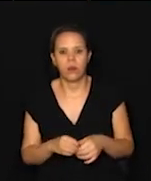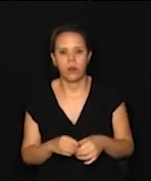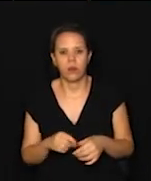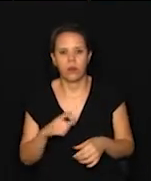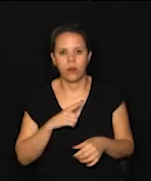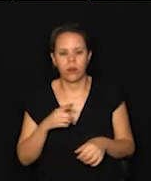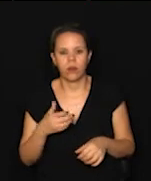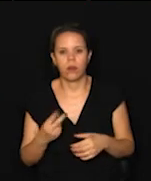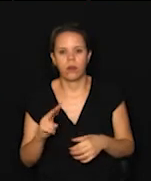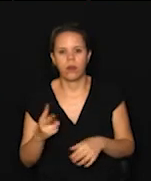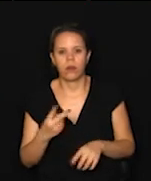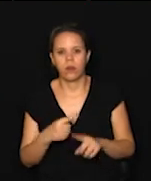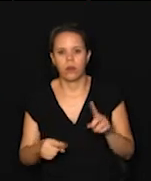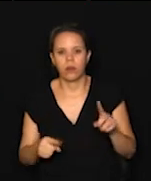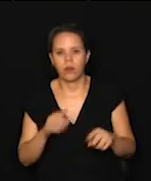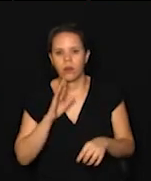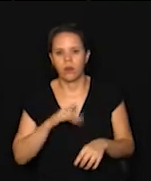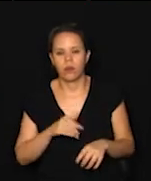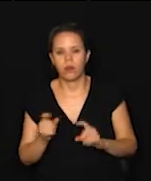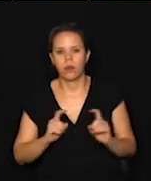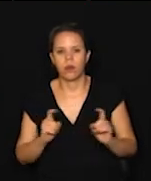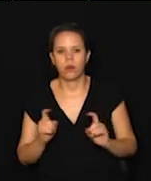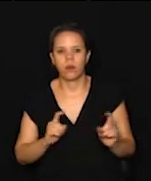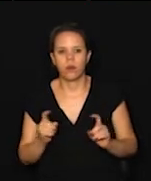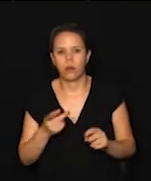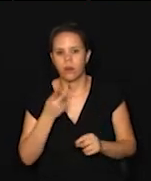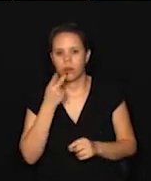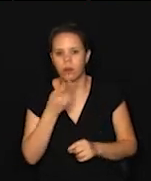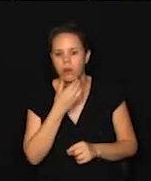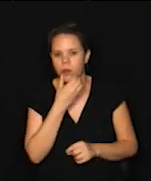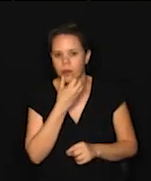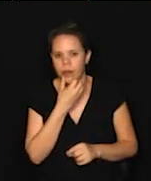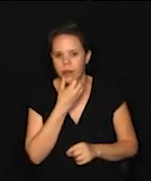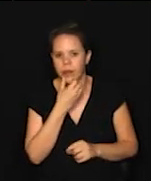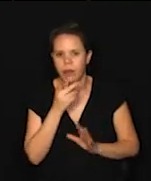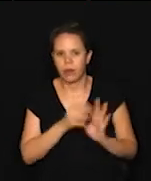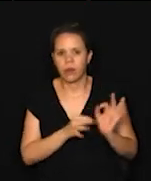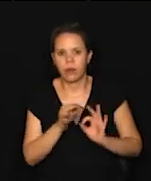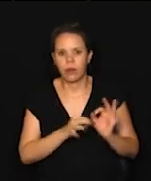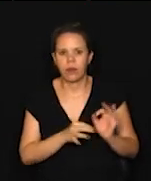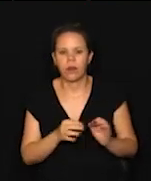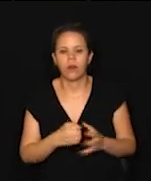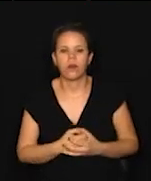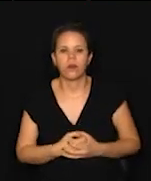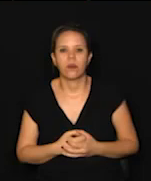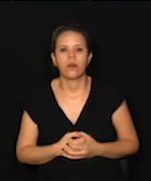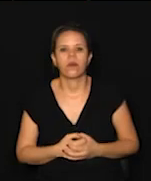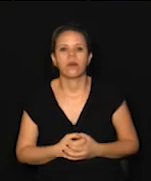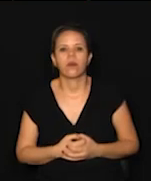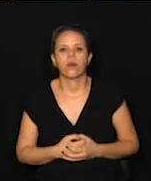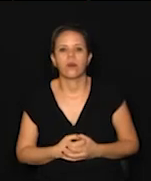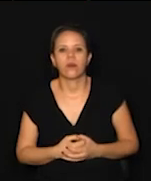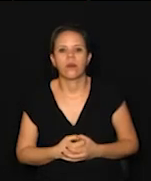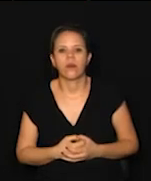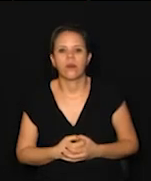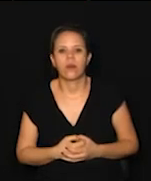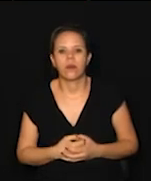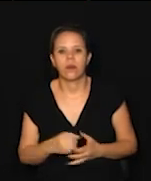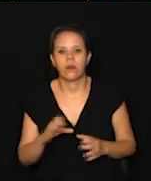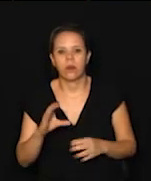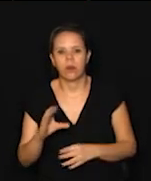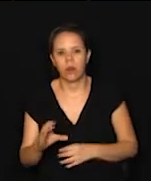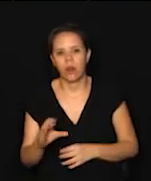temos a partir das duas e meia, essa reunião que vai falar aí sobre um projeto chamado Projeto KB2,